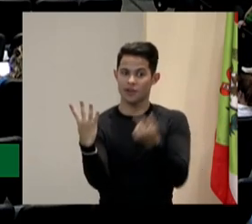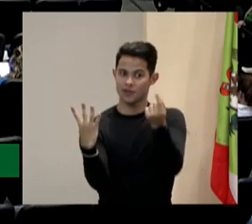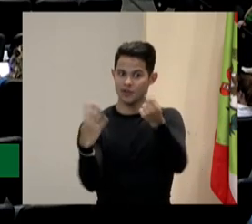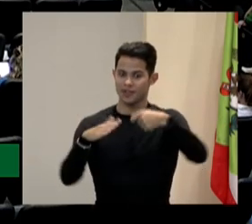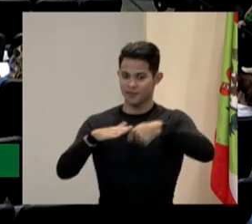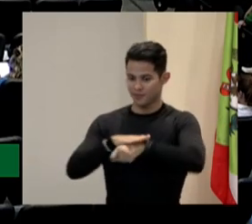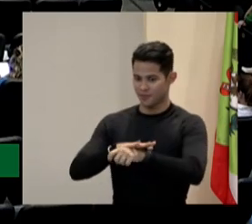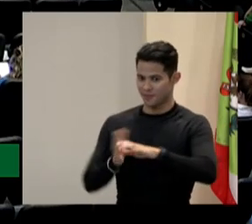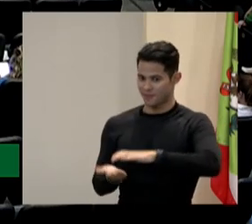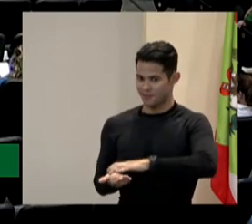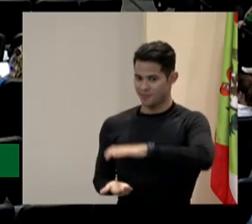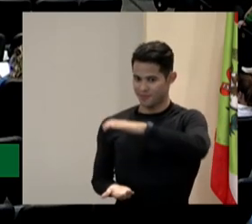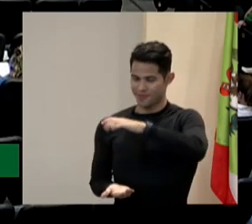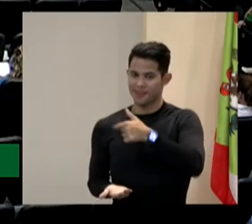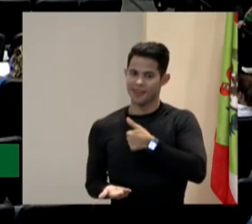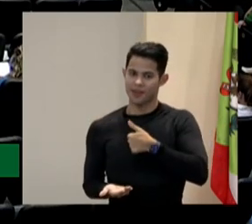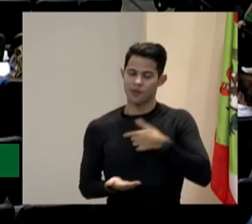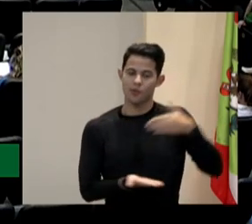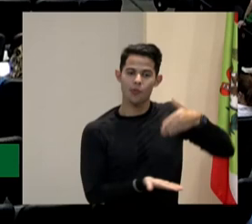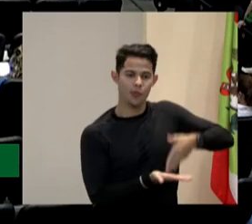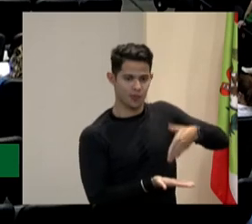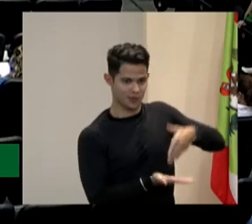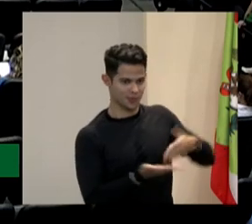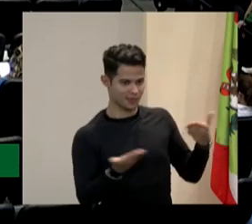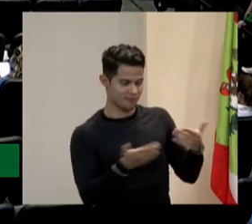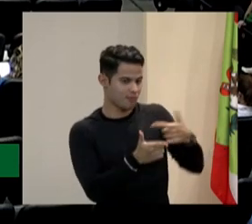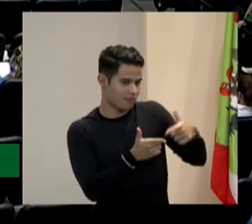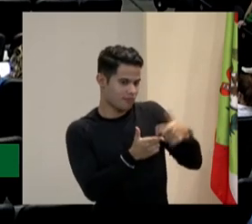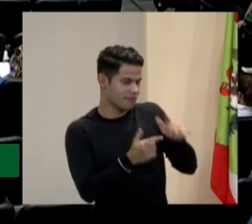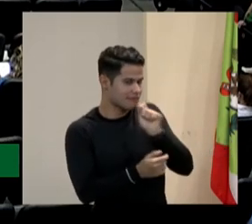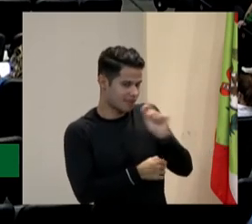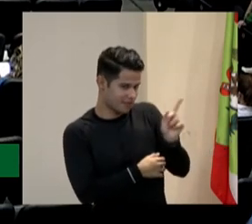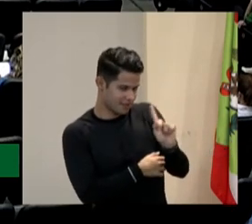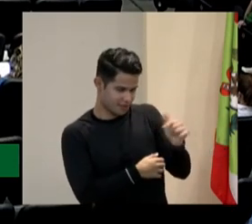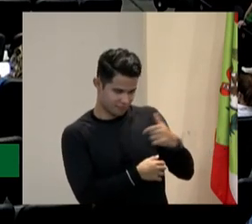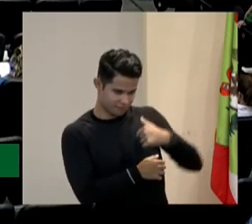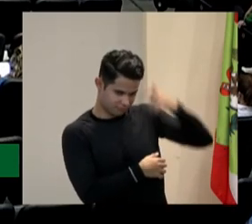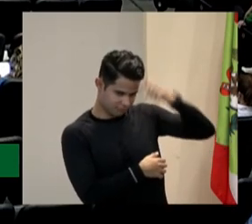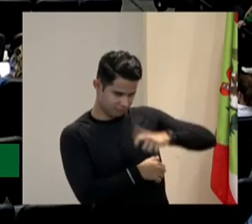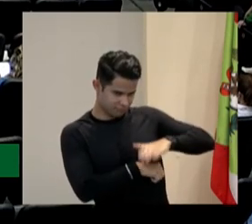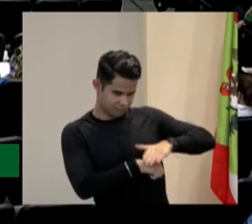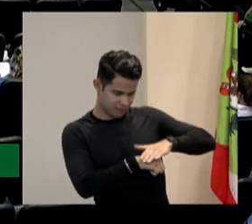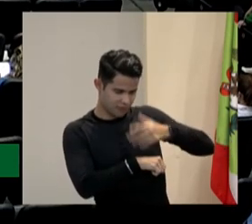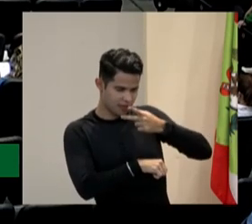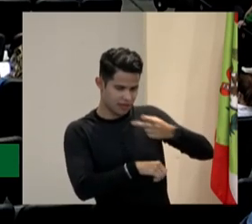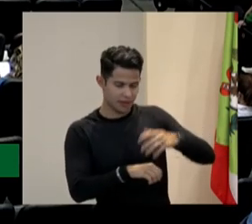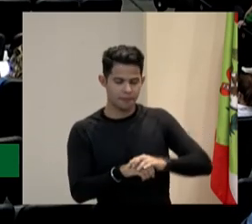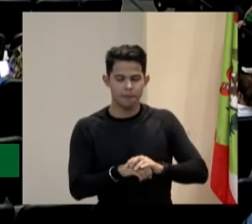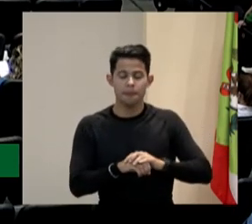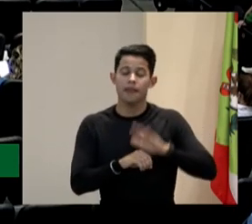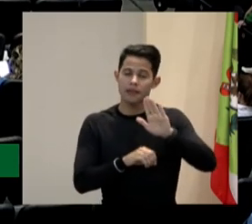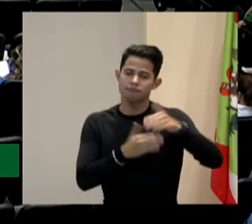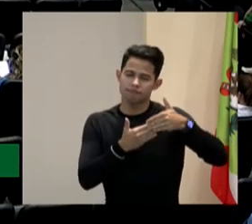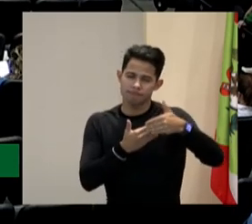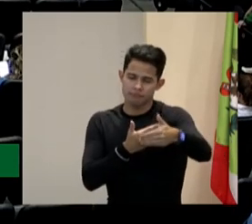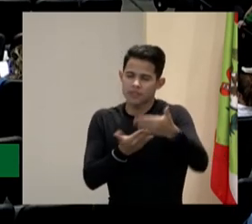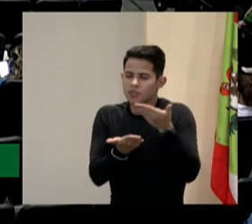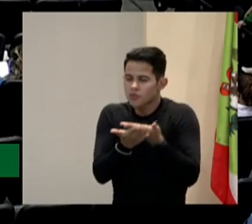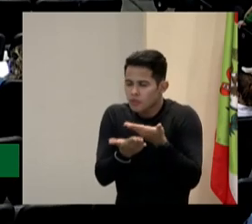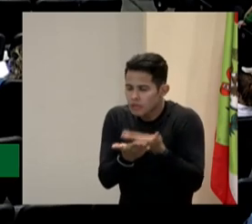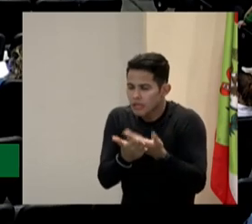poupança, eu sou o último, eu falei, não tem problema. Mas a partir daí eu comecei a estudar mais o caso, comecei a entender mais.